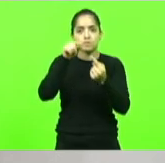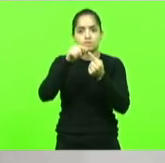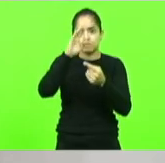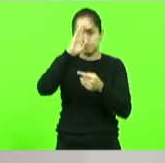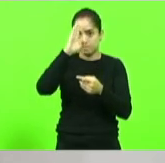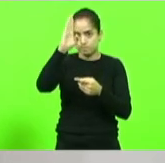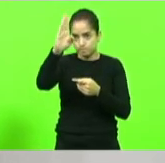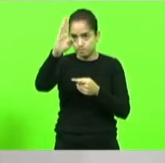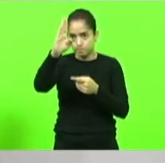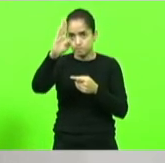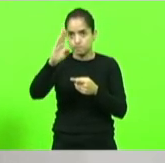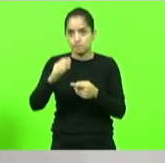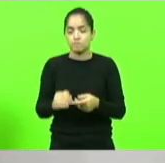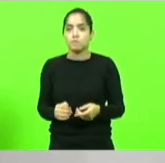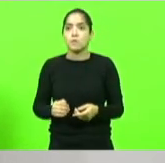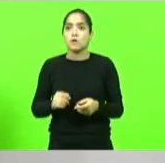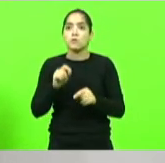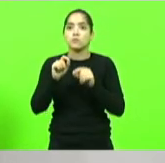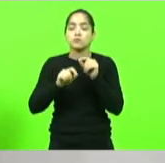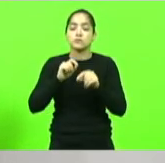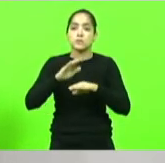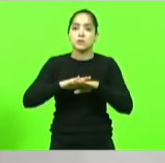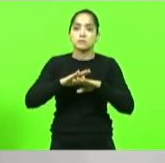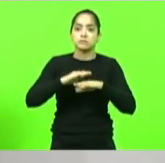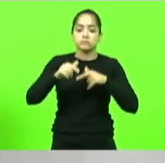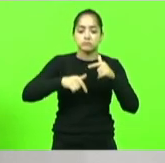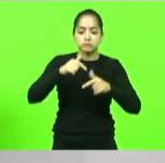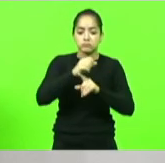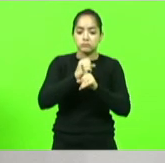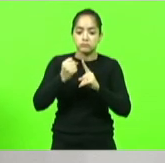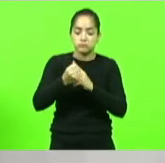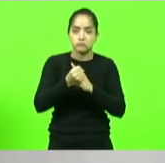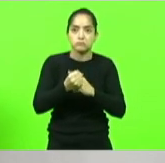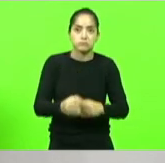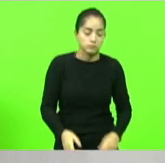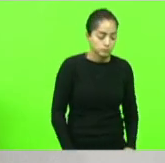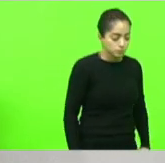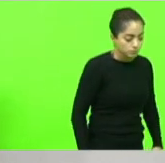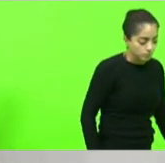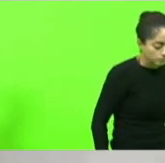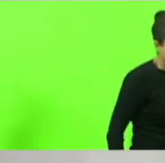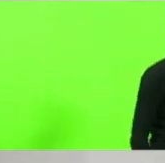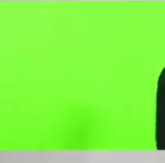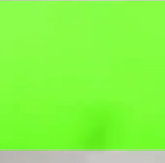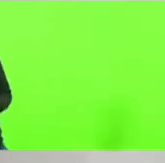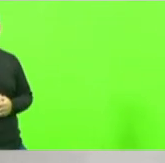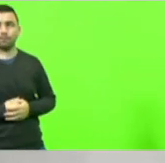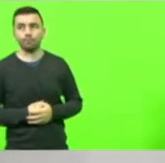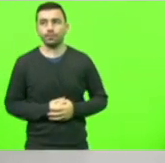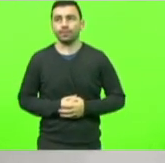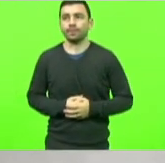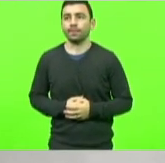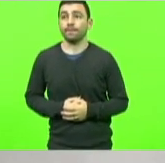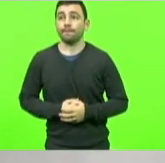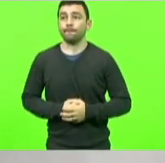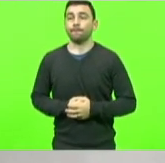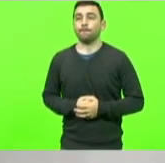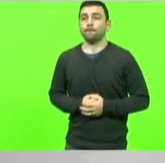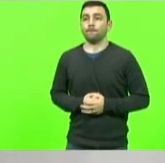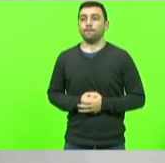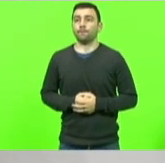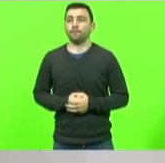atuação da psicologia na sociedade não está em transportar seus indivíduos para o impossível